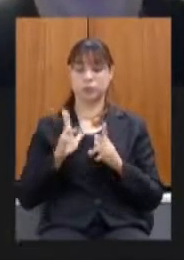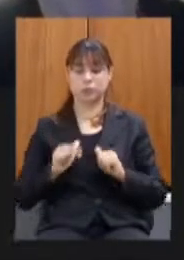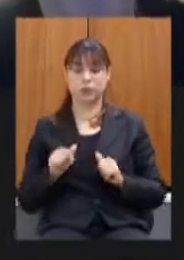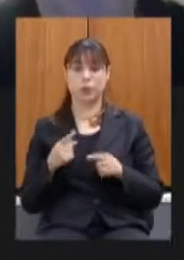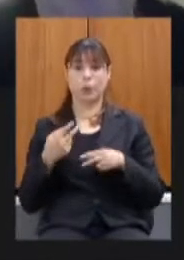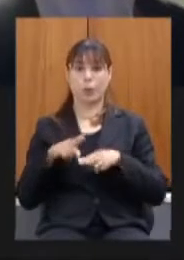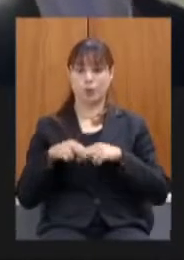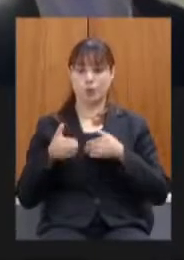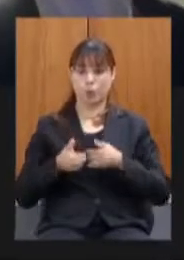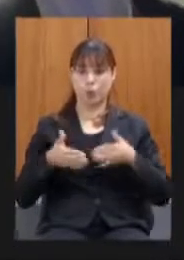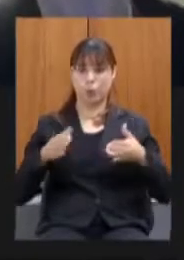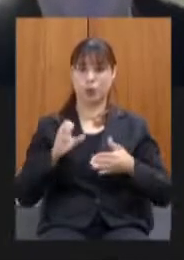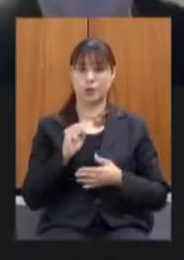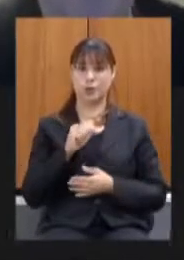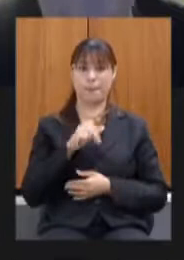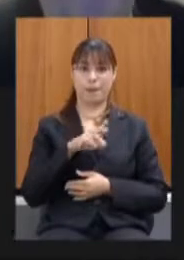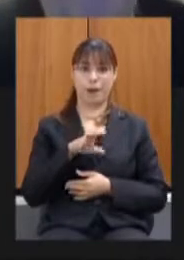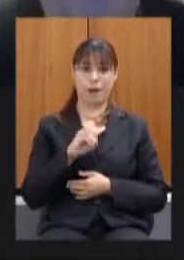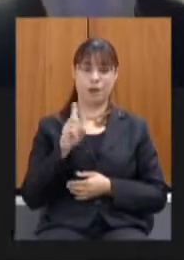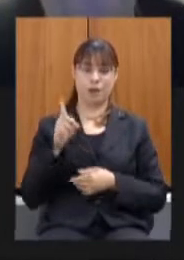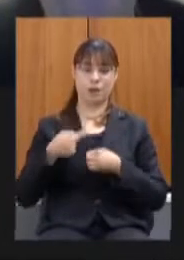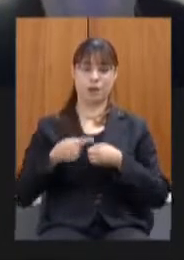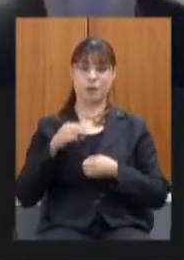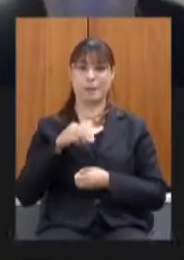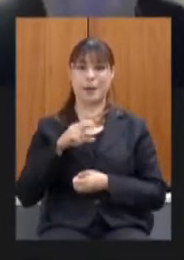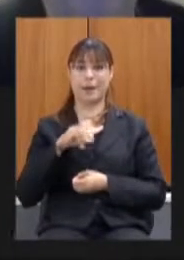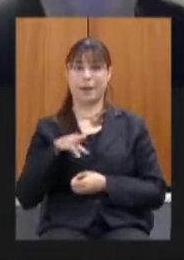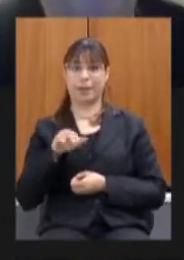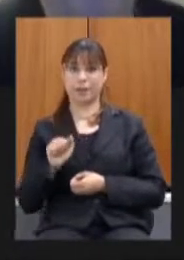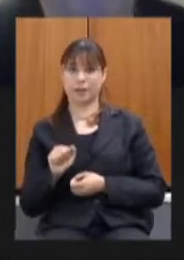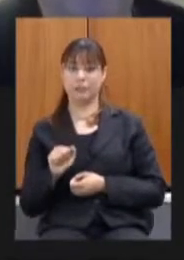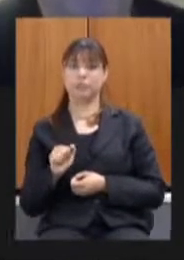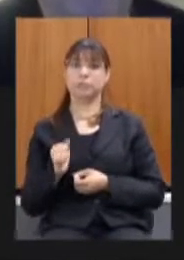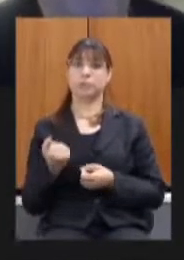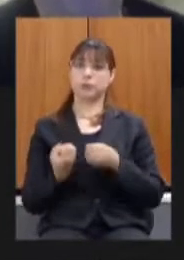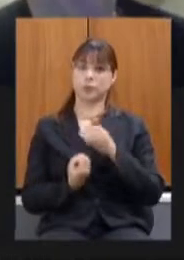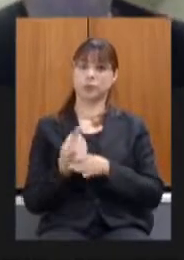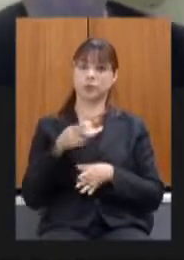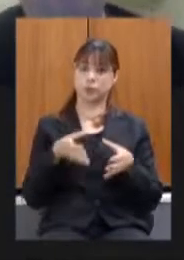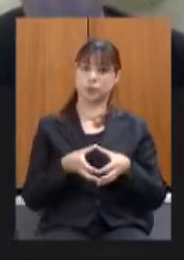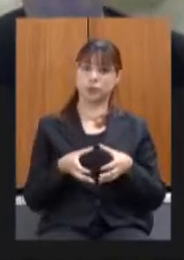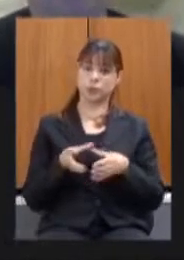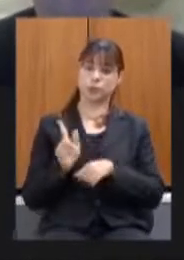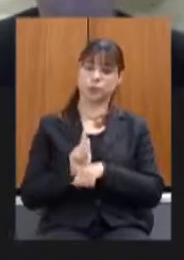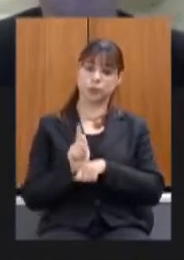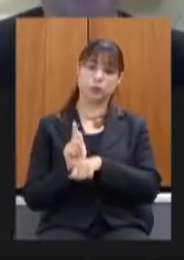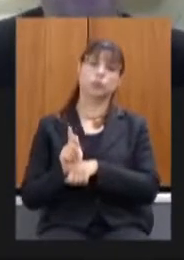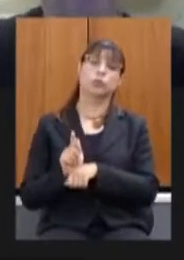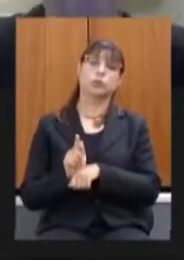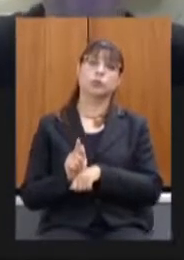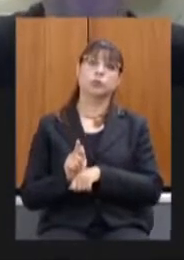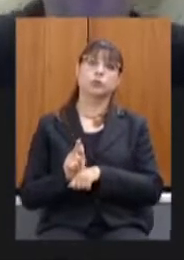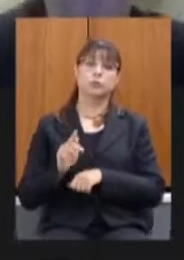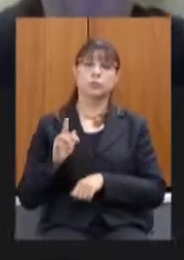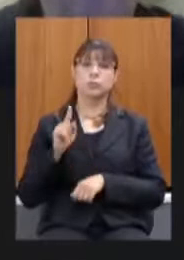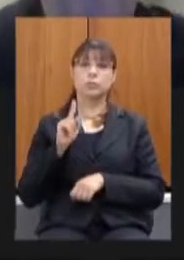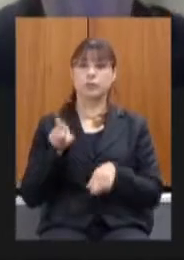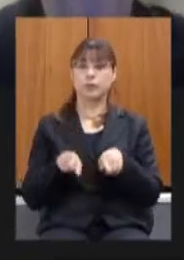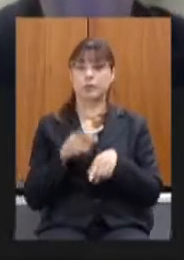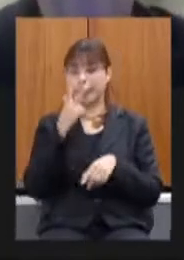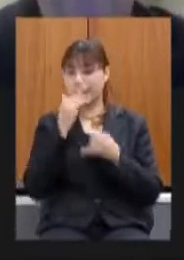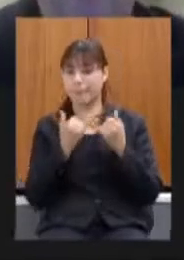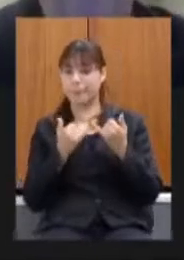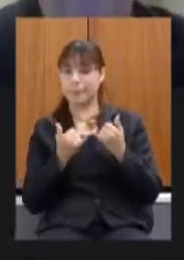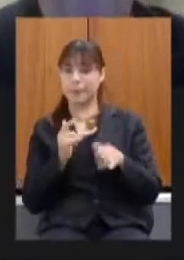da barragem da Samar que Mariana foi criado o comitê gestor pró Rio Doce similar ao comitê gestor pró